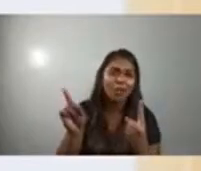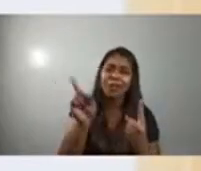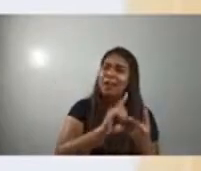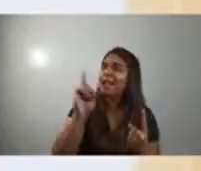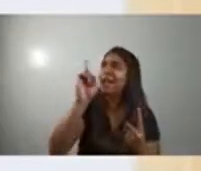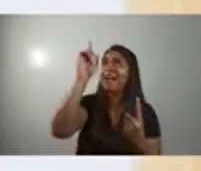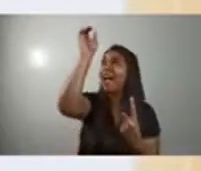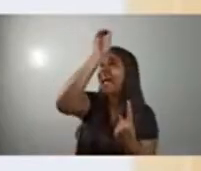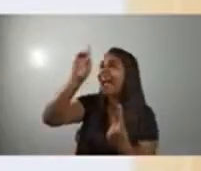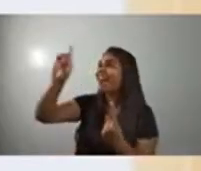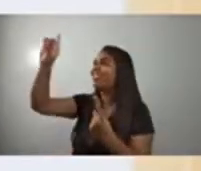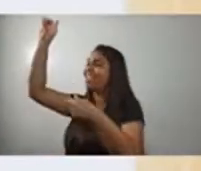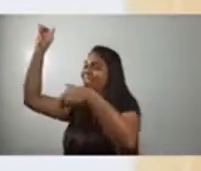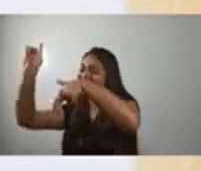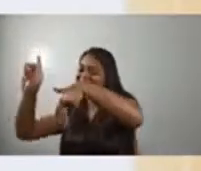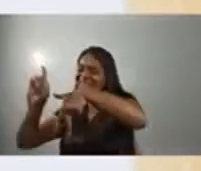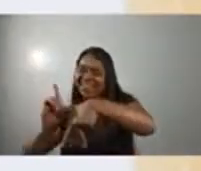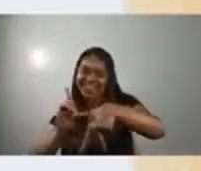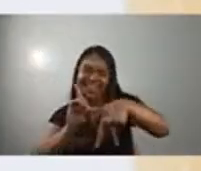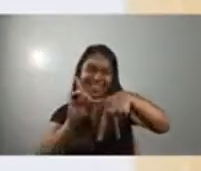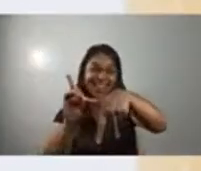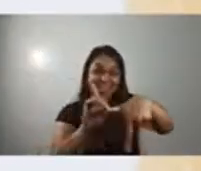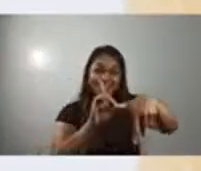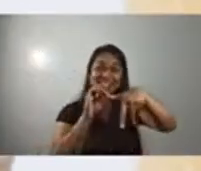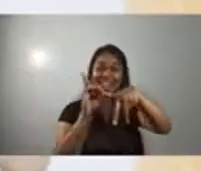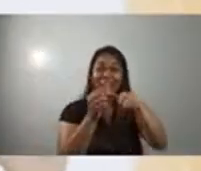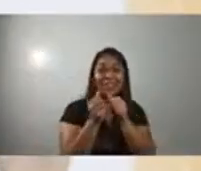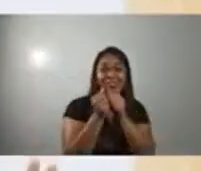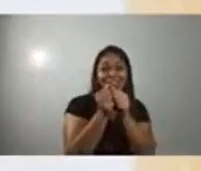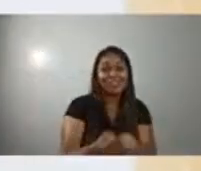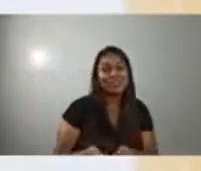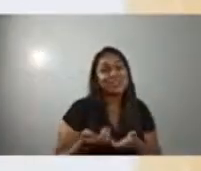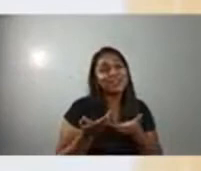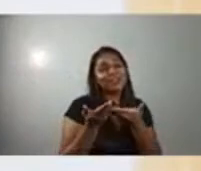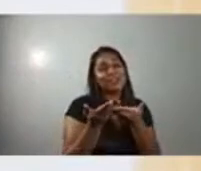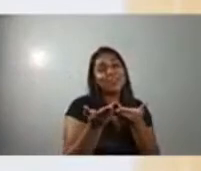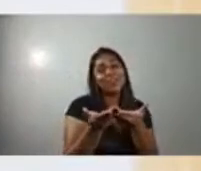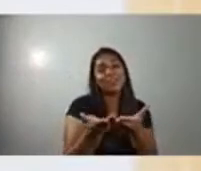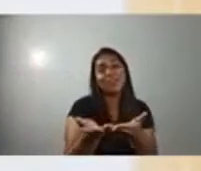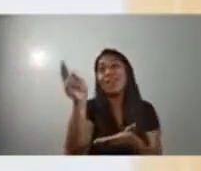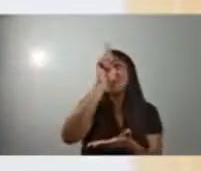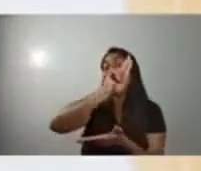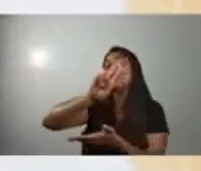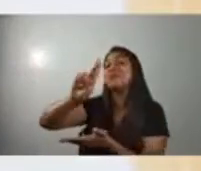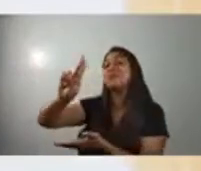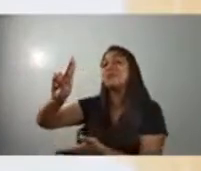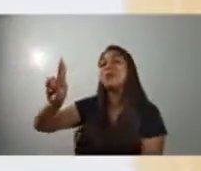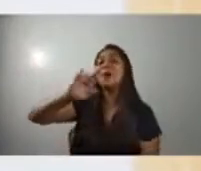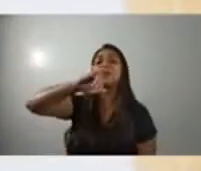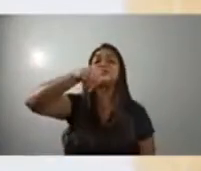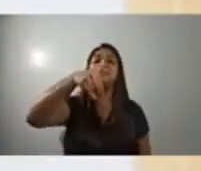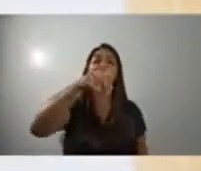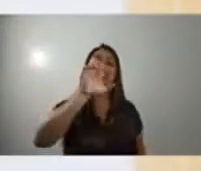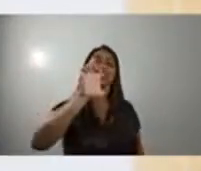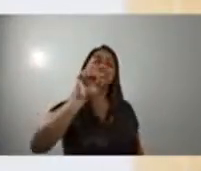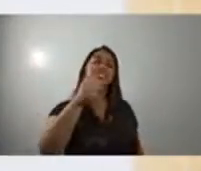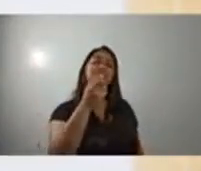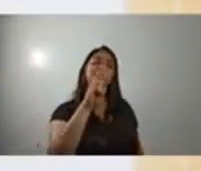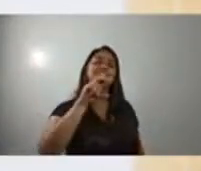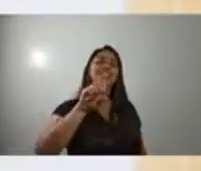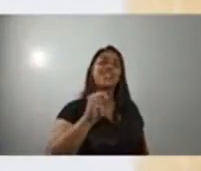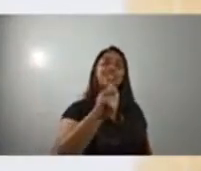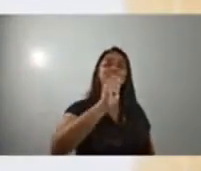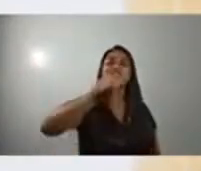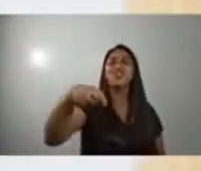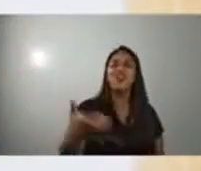você Seu nome é Jesus, dono da vida Leão, adore,